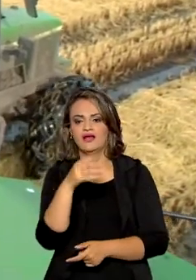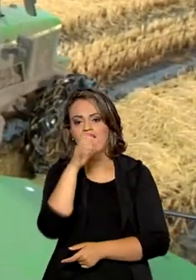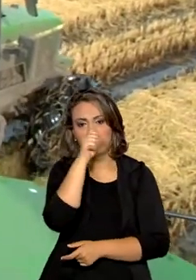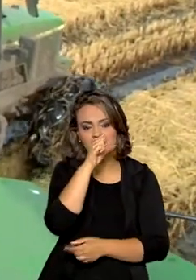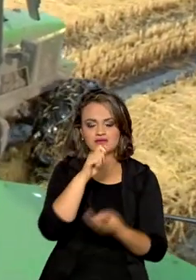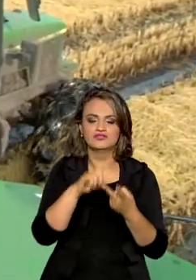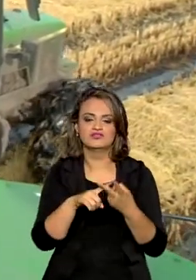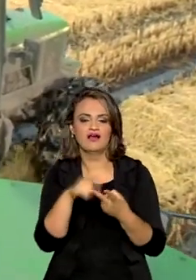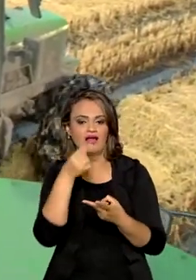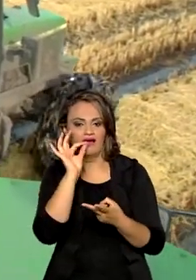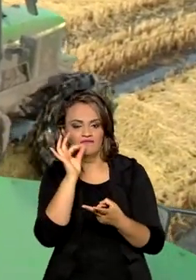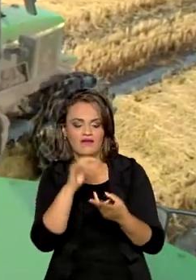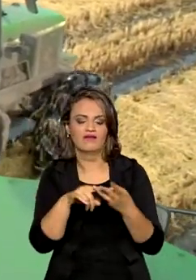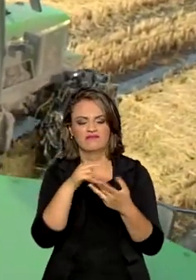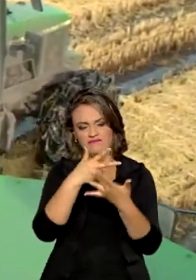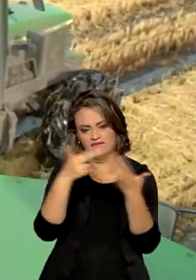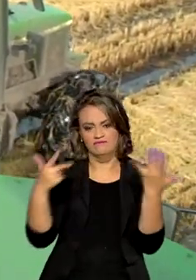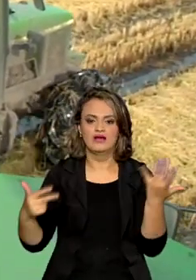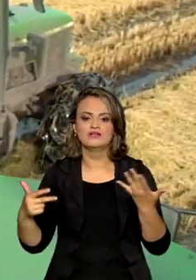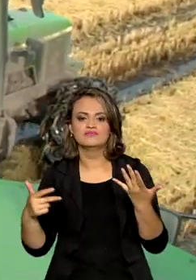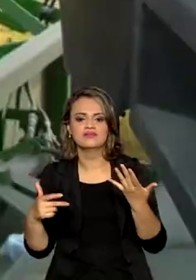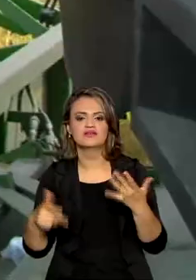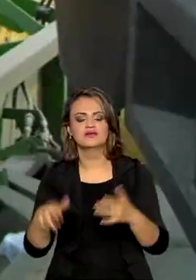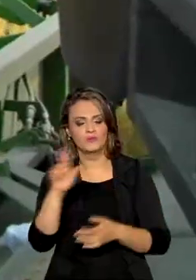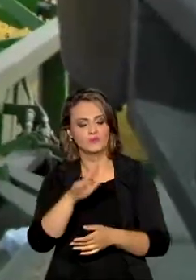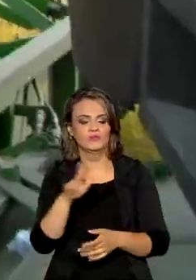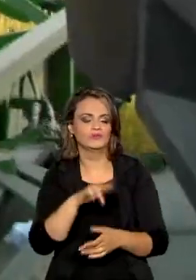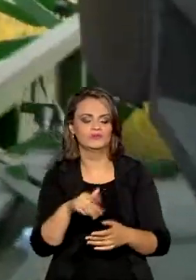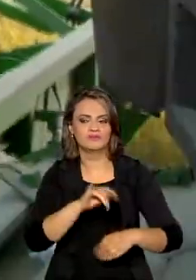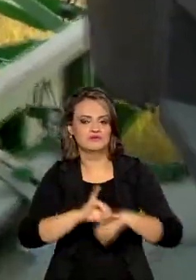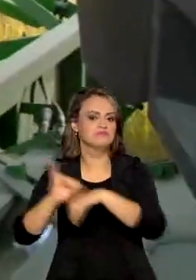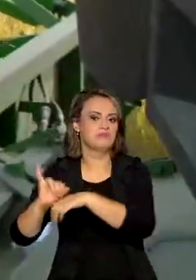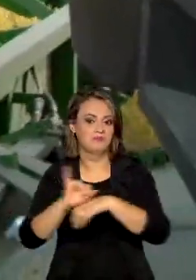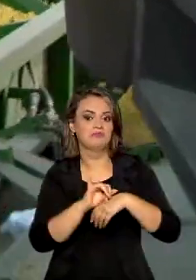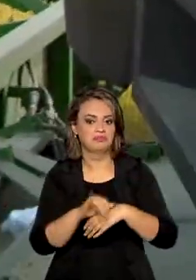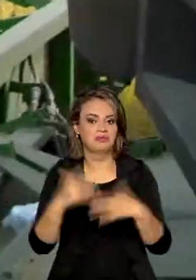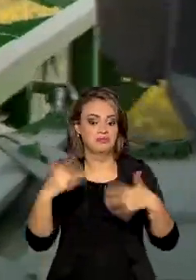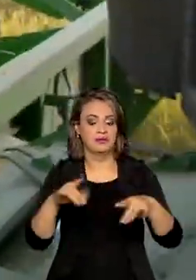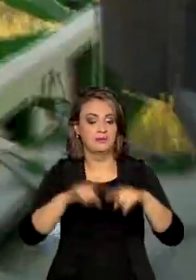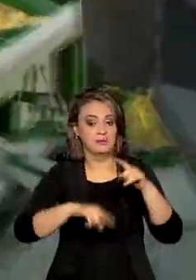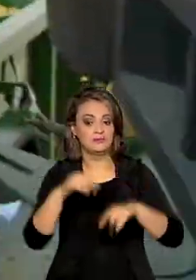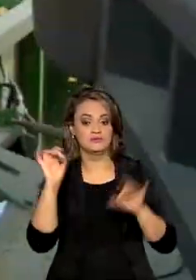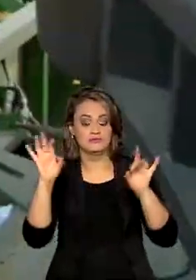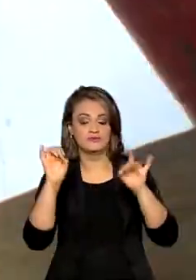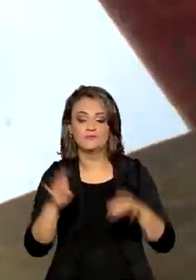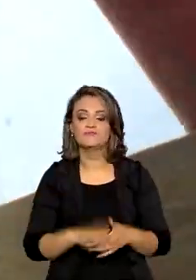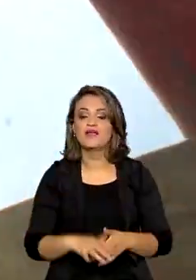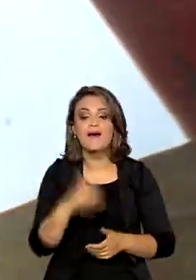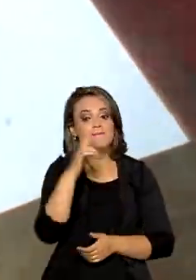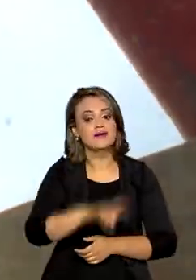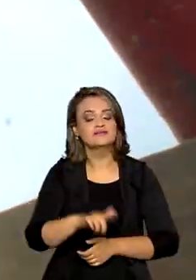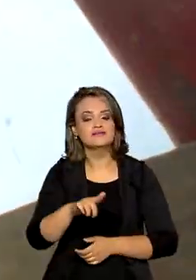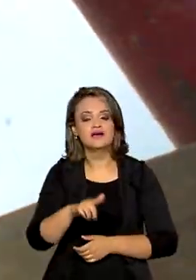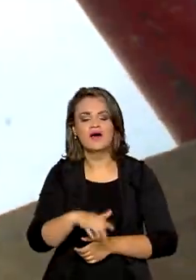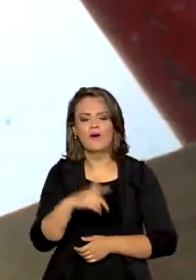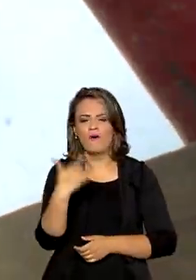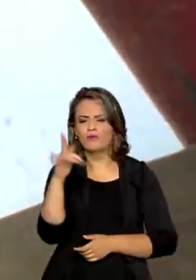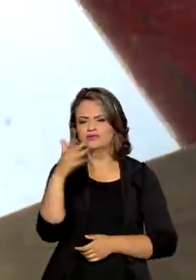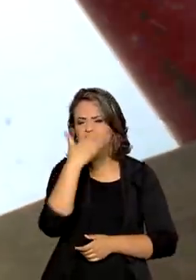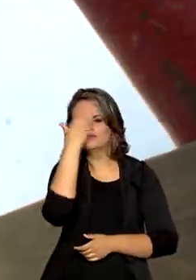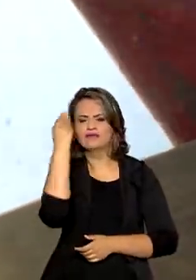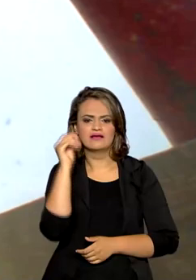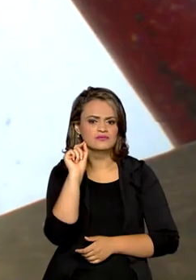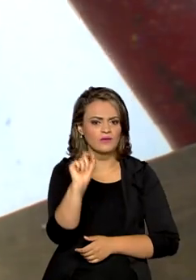laranja, café, etc. São muitos. E também gostaria de destacar um outro ponto, que muitas vezes é